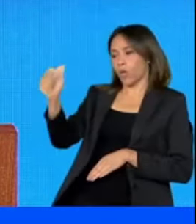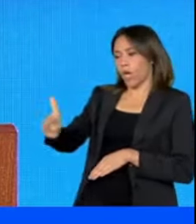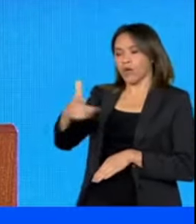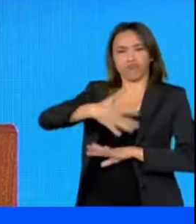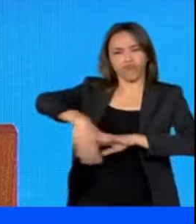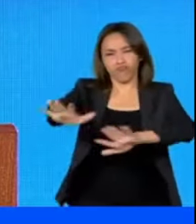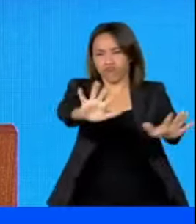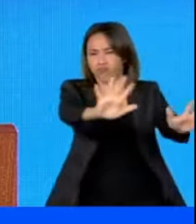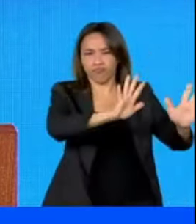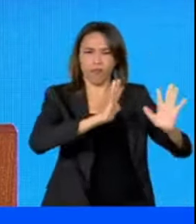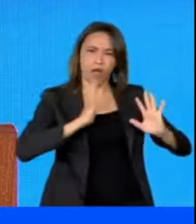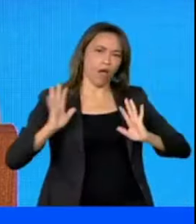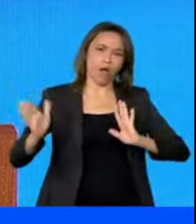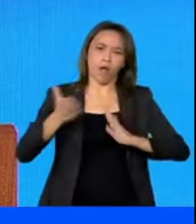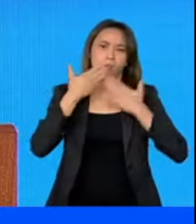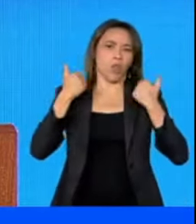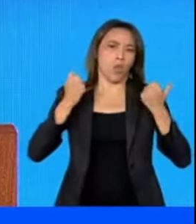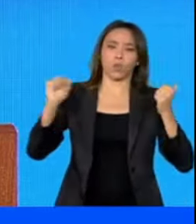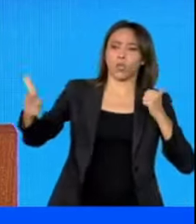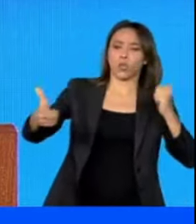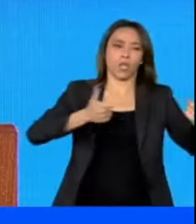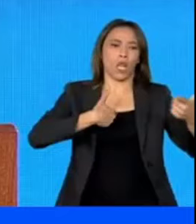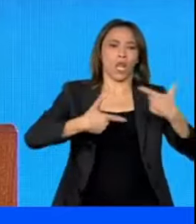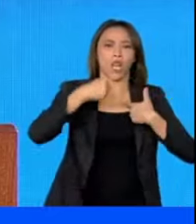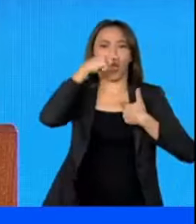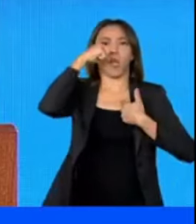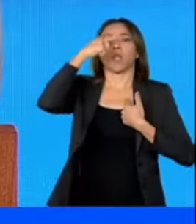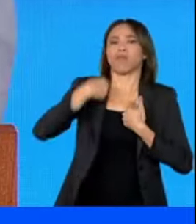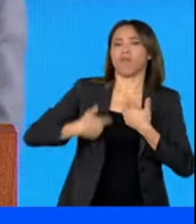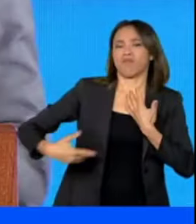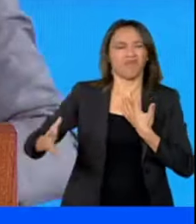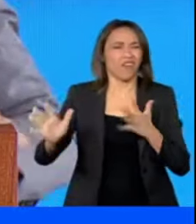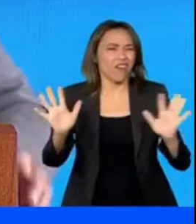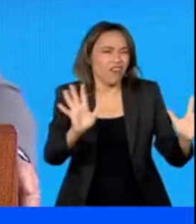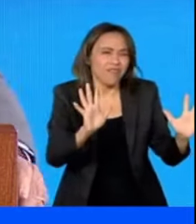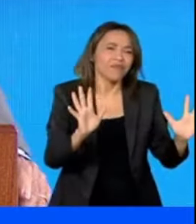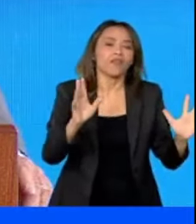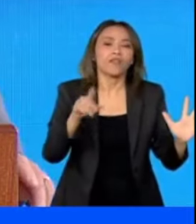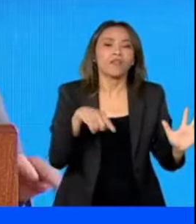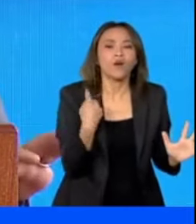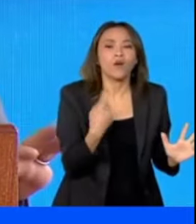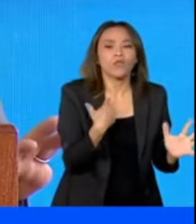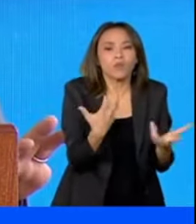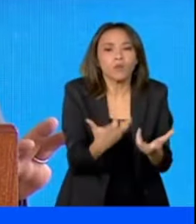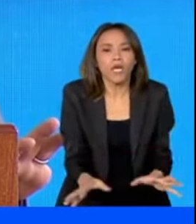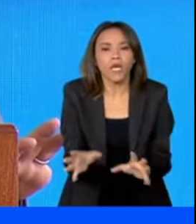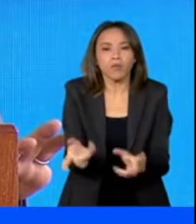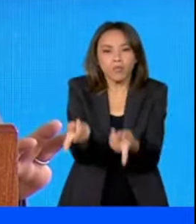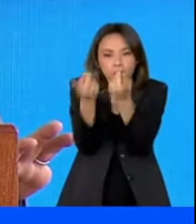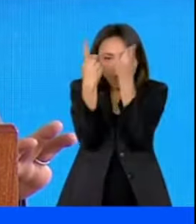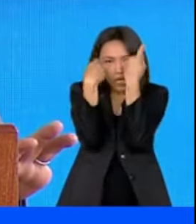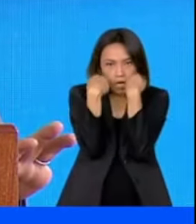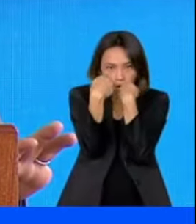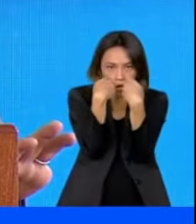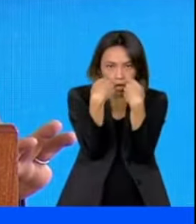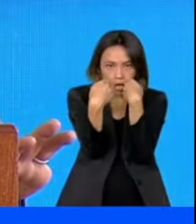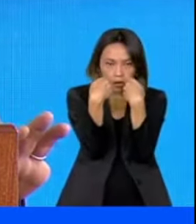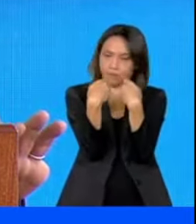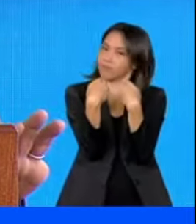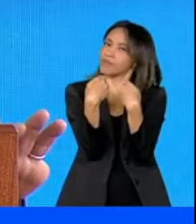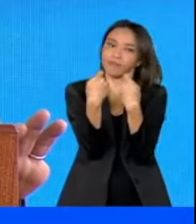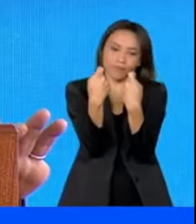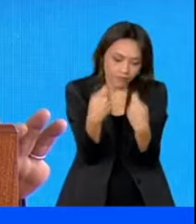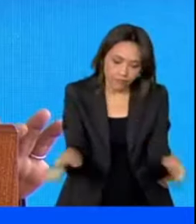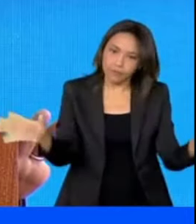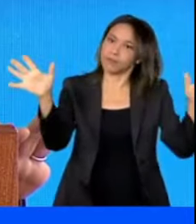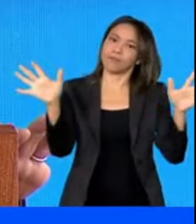ser melhor do que ninguém, que a gente não é nariz empinado, mas a gente não quer mais cabresto, a gente